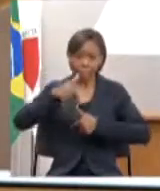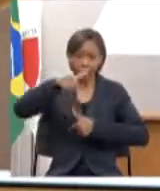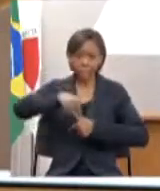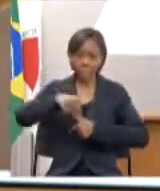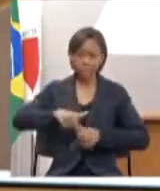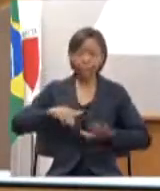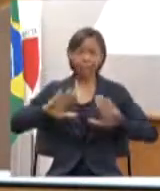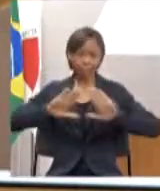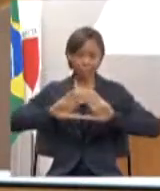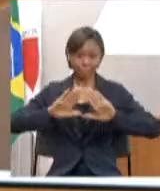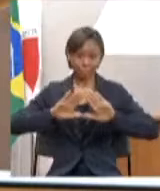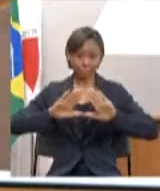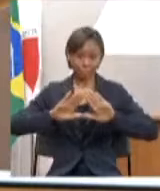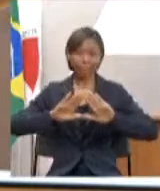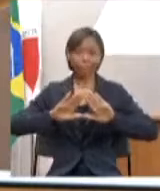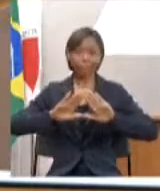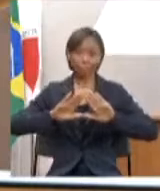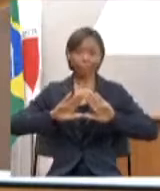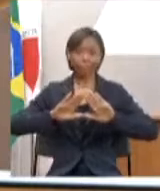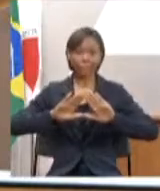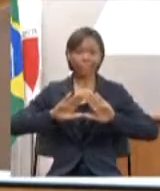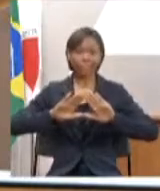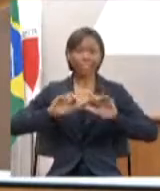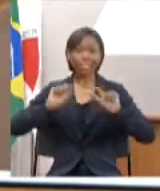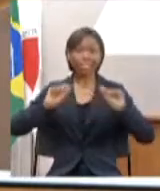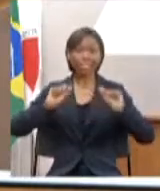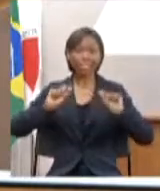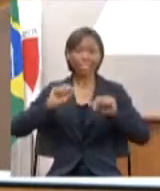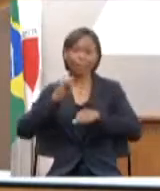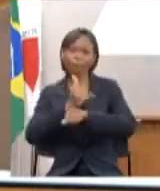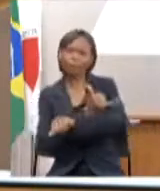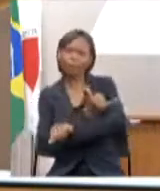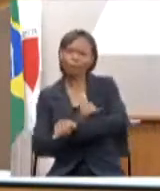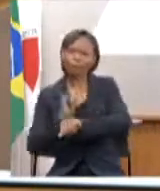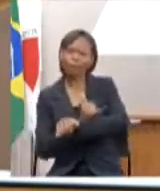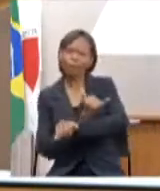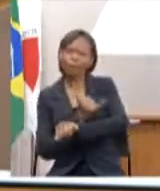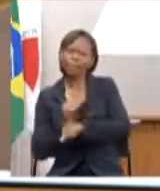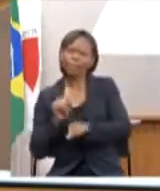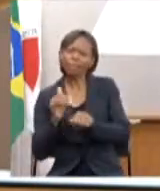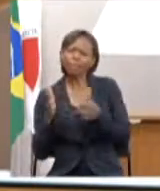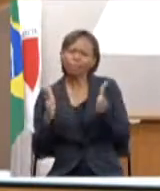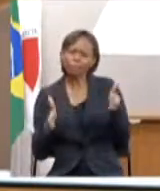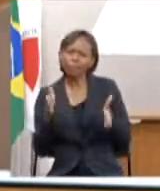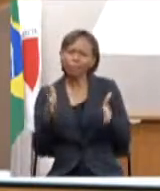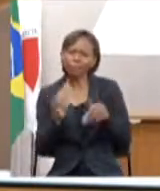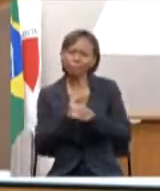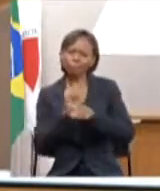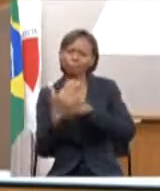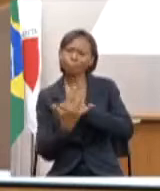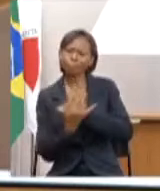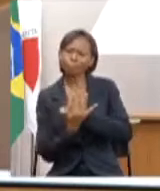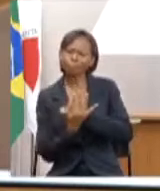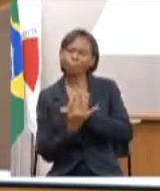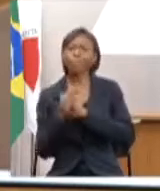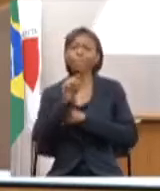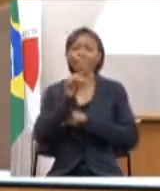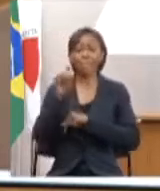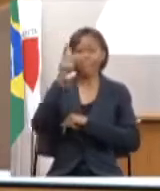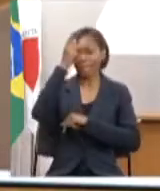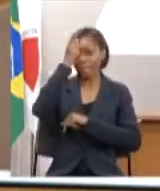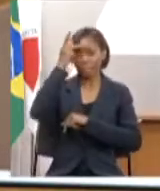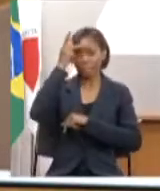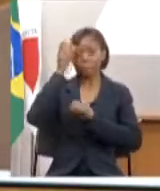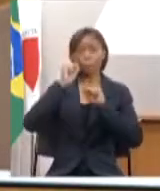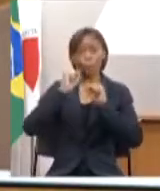se reinventar nesse período que a gente vem passando da pandemia, proporcionando essa possibilidade dos cidadãos participarem